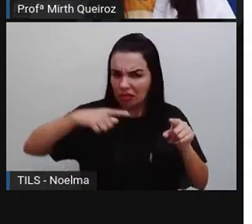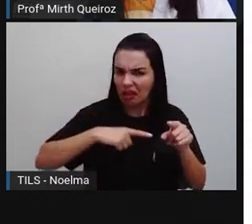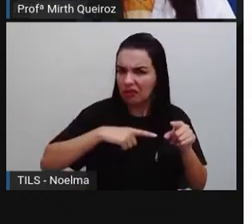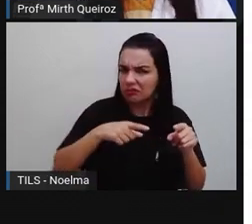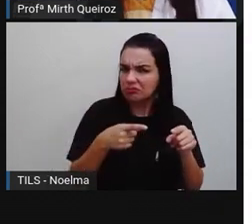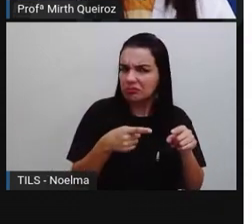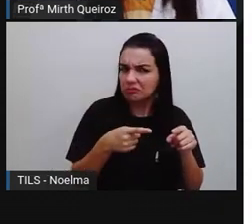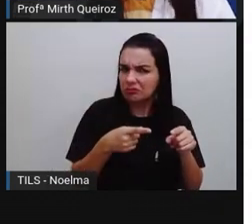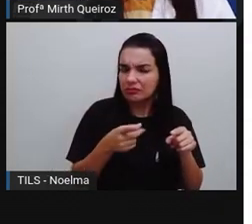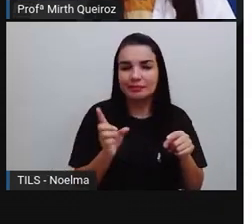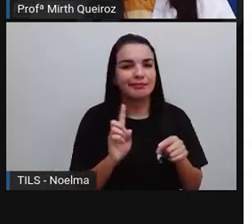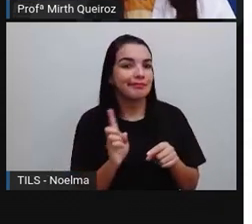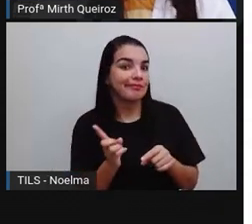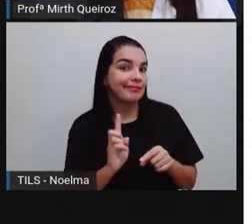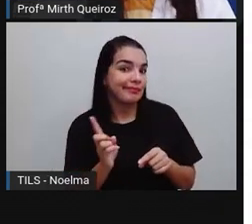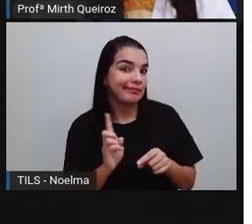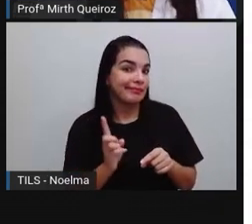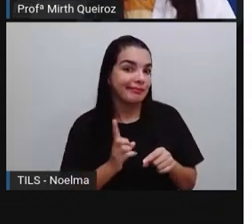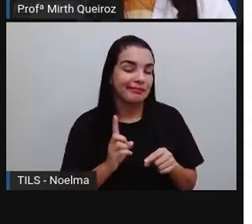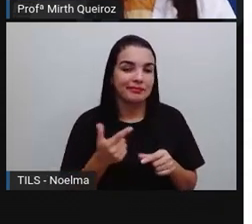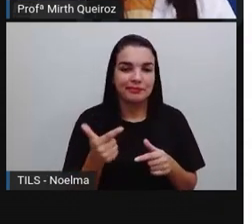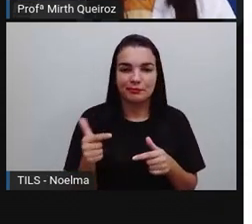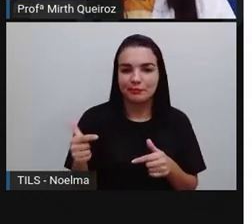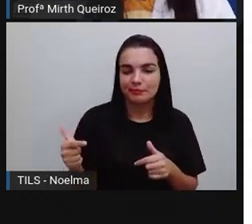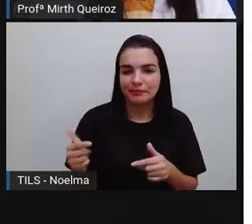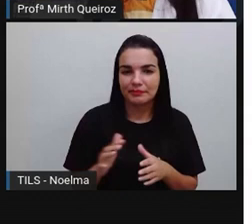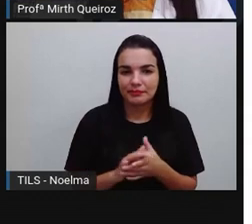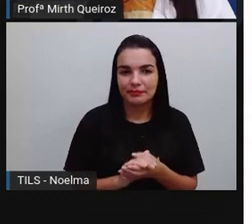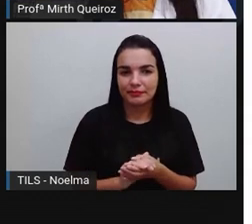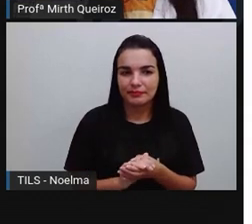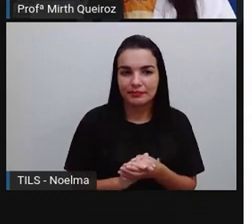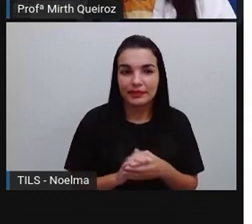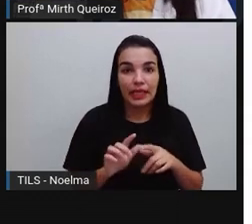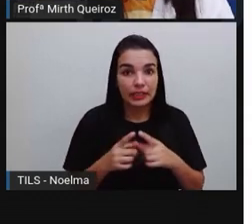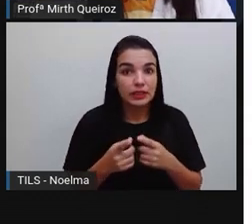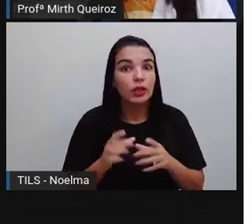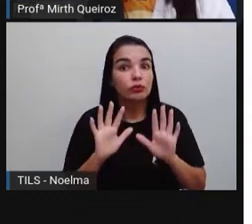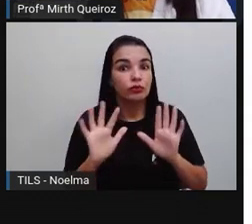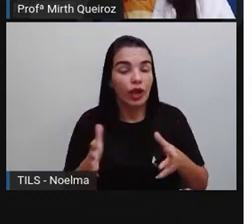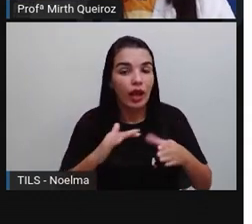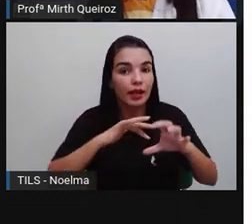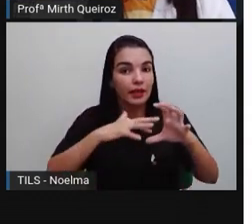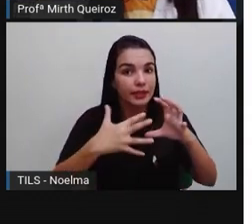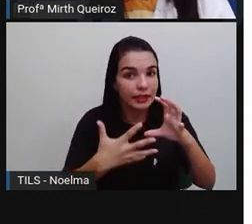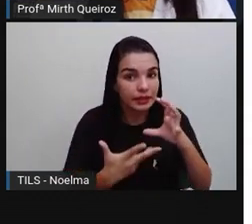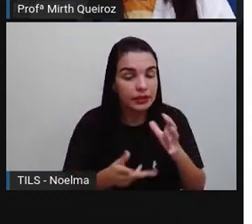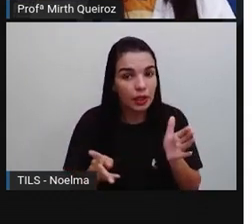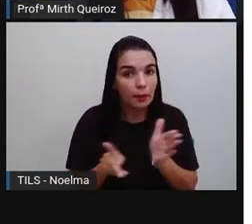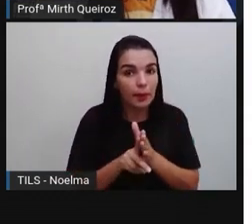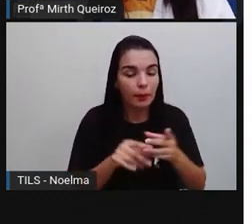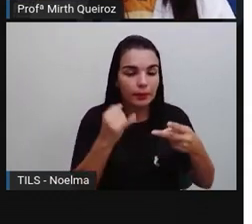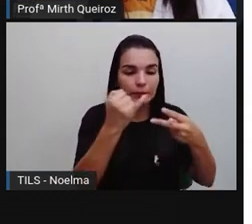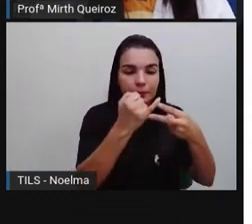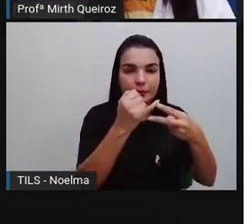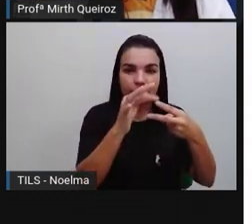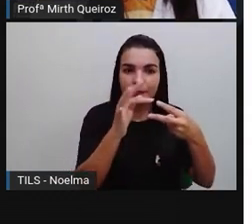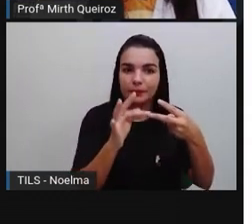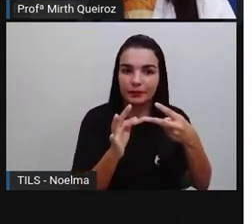Não, né? Não tem. Então, já é uma característica do polígono.